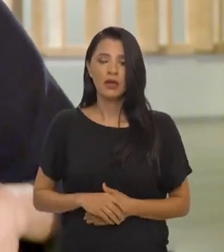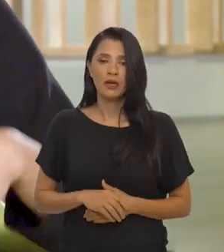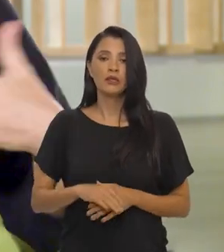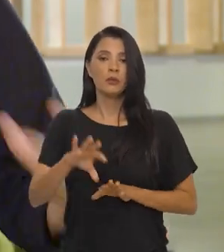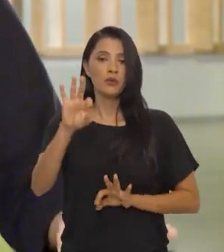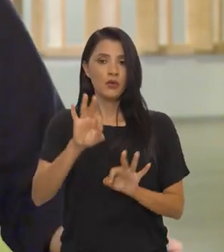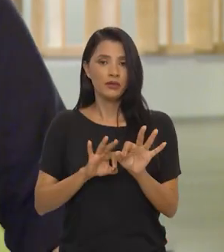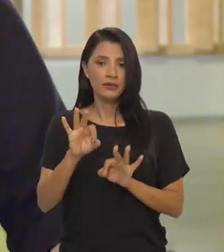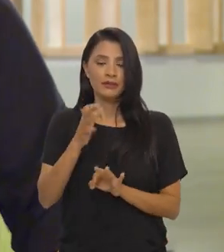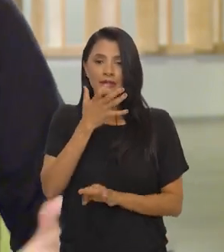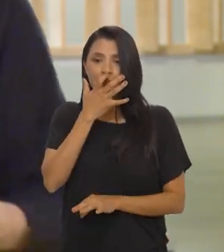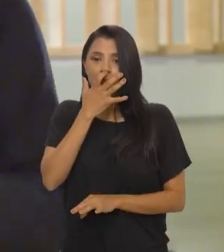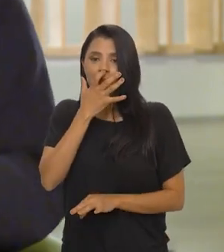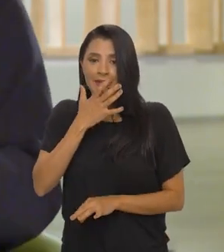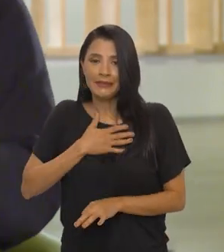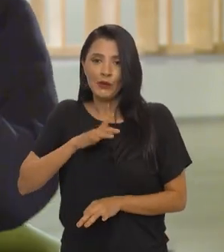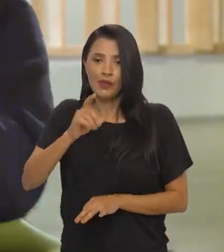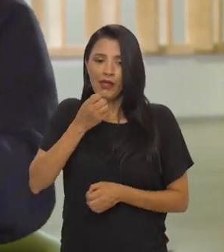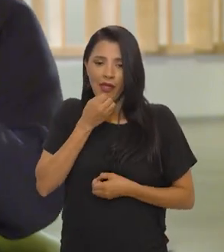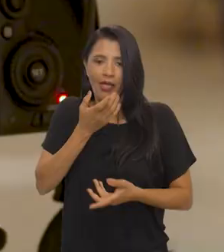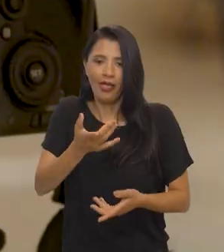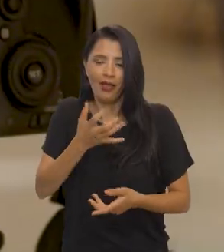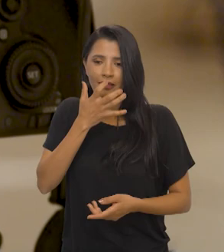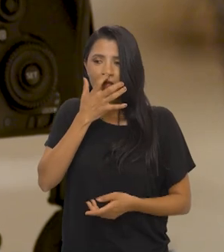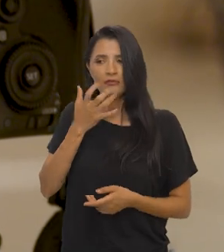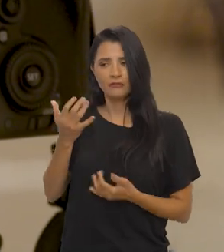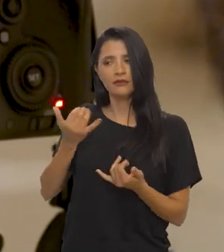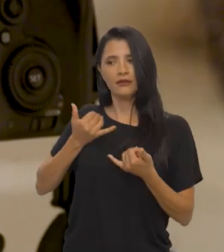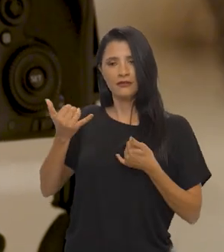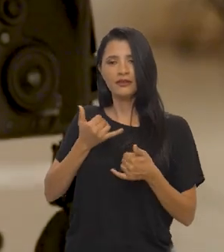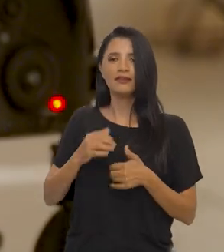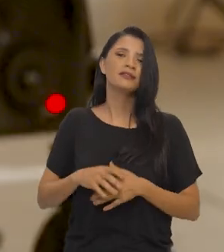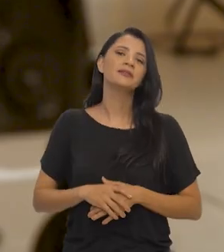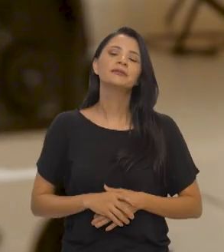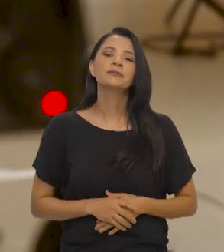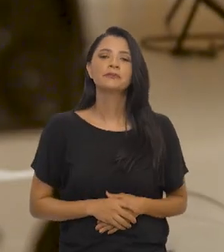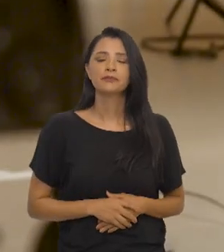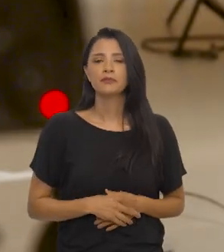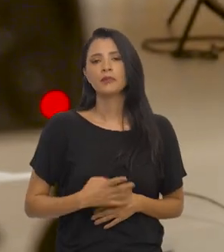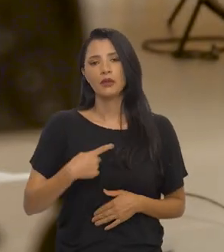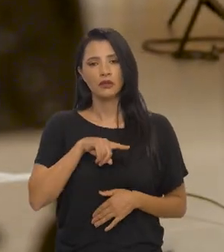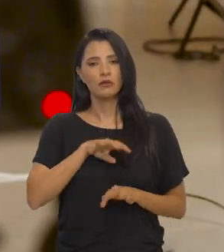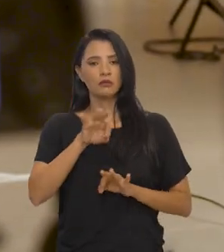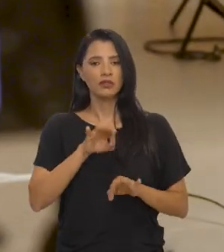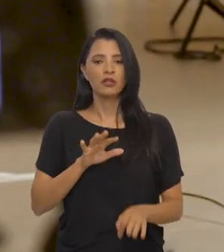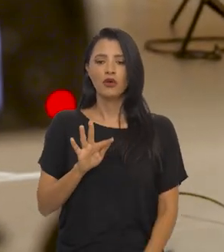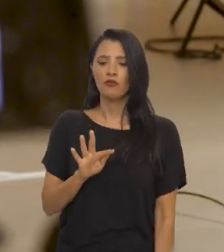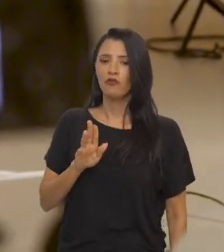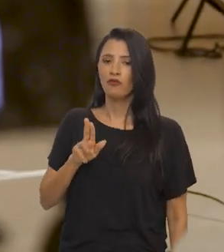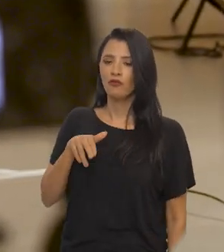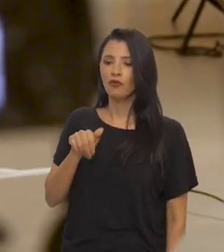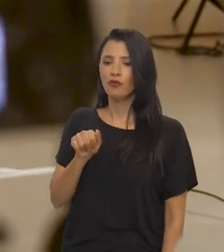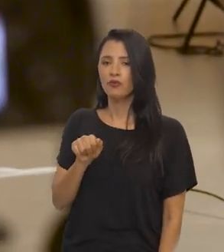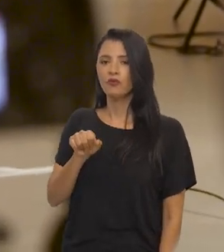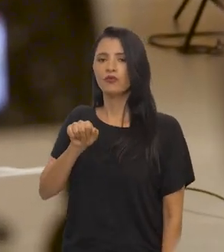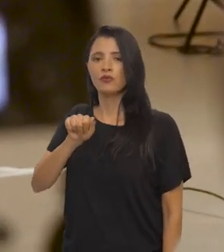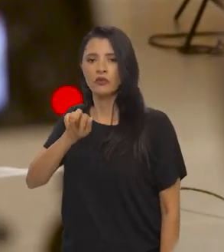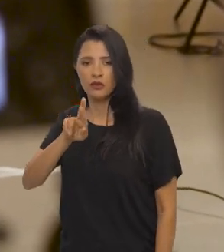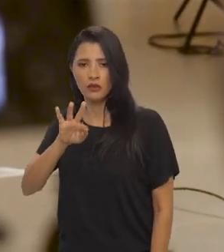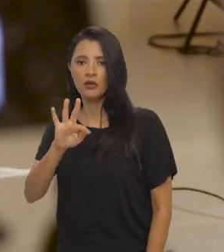Bom, nós estamos preparando, ai meu Deus, é uma história para essa coisa de... Conta aqui para a gente. Estamos, a Funarte